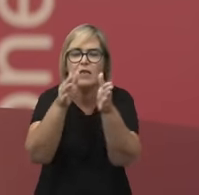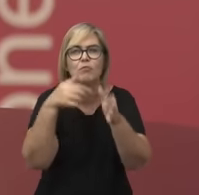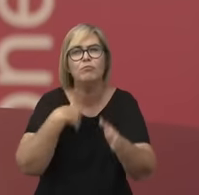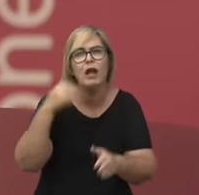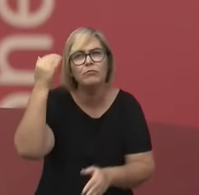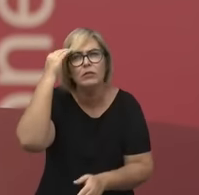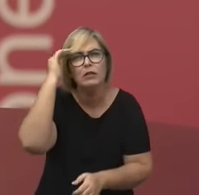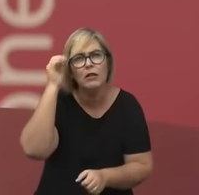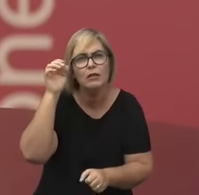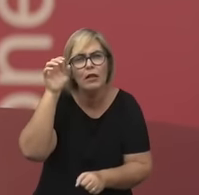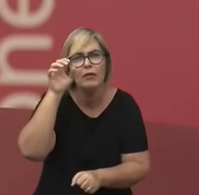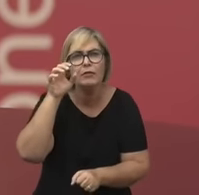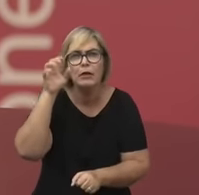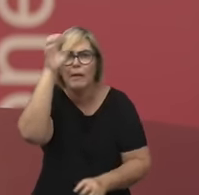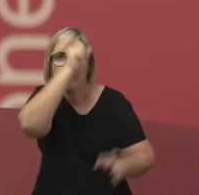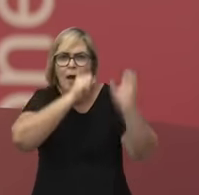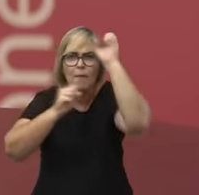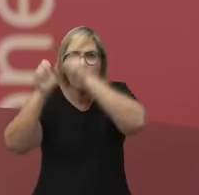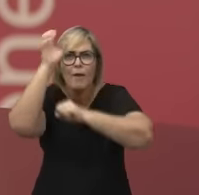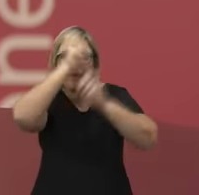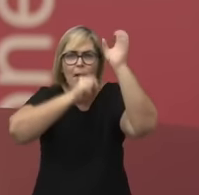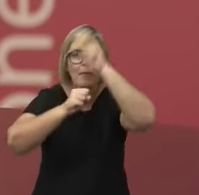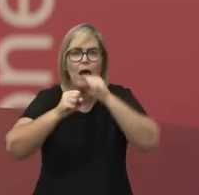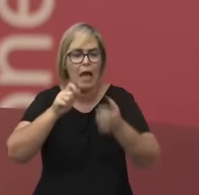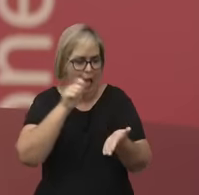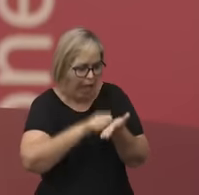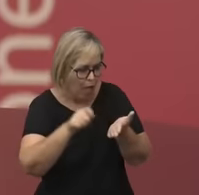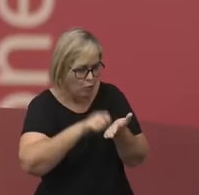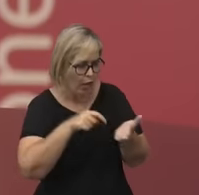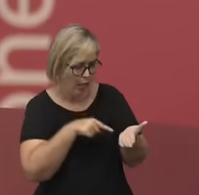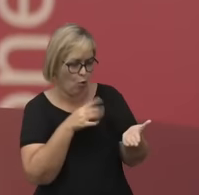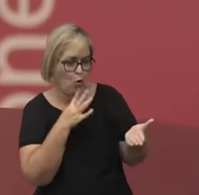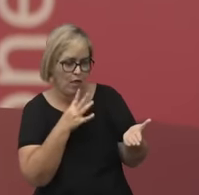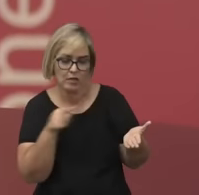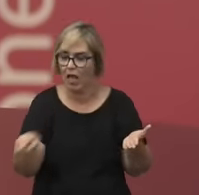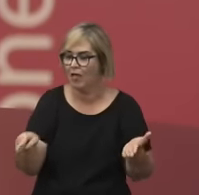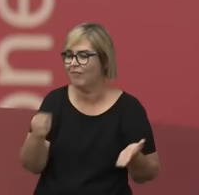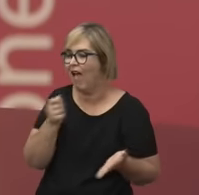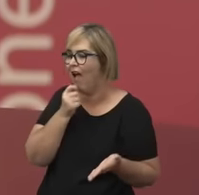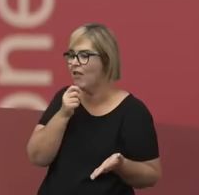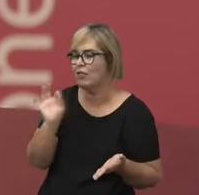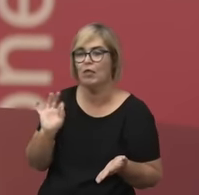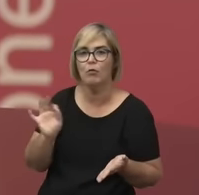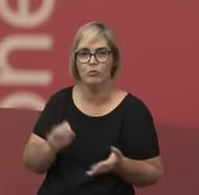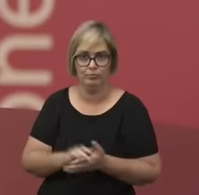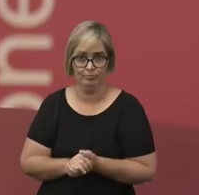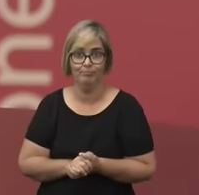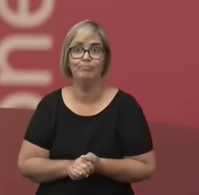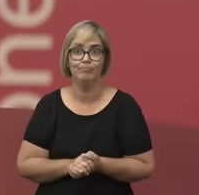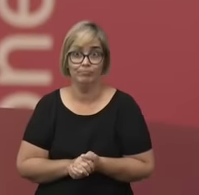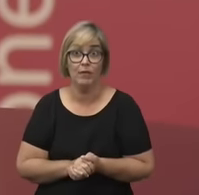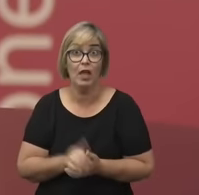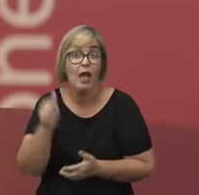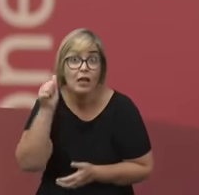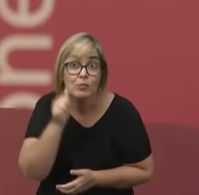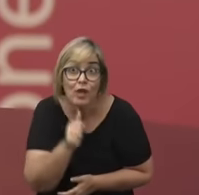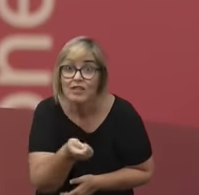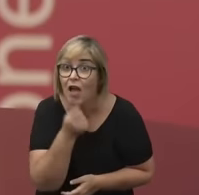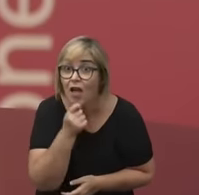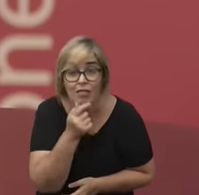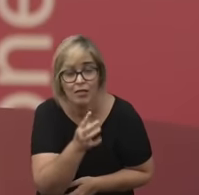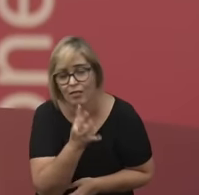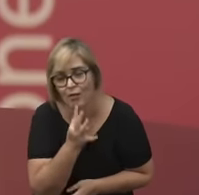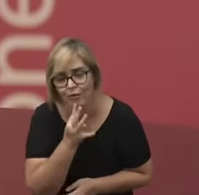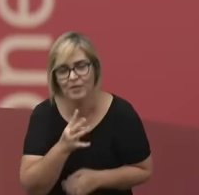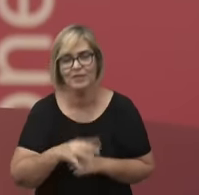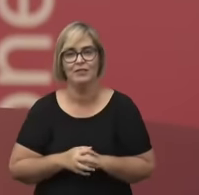que conhecemos e autores que desconhecemos, ele ajuda a gente a conhecer melhor os autores que não conhecemos, as autoras que não conhecemos. E aí